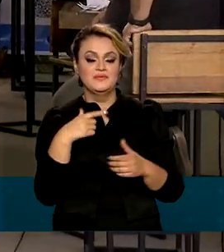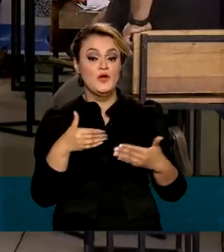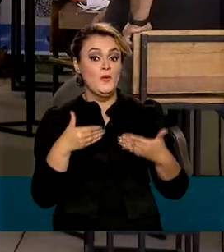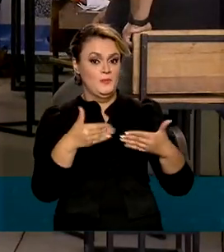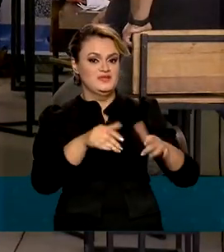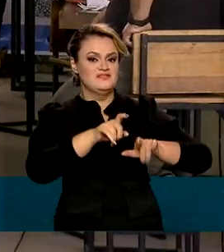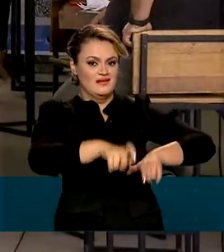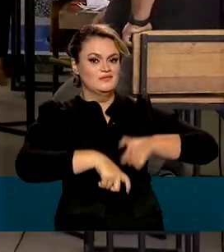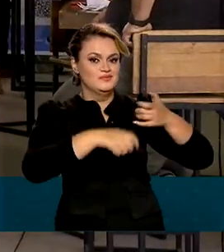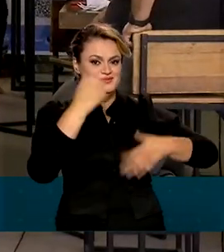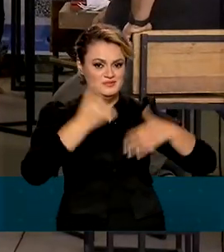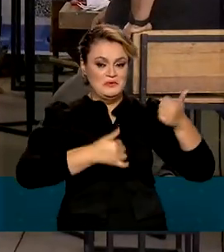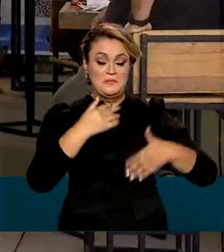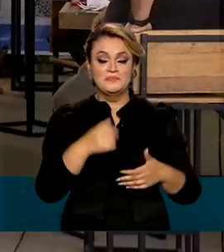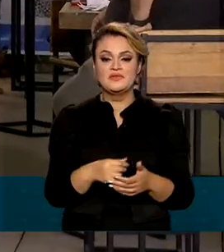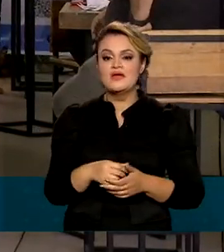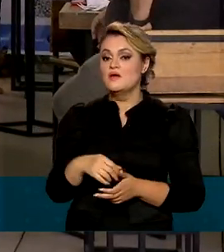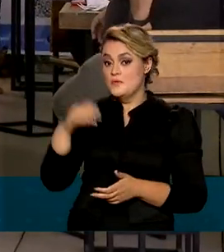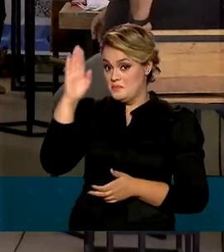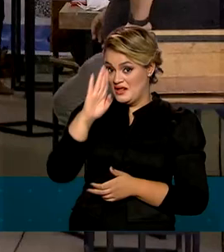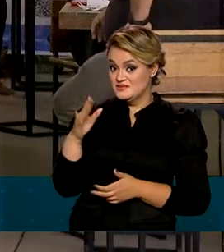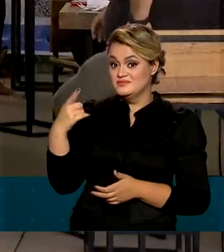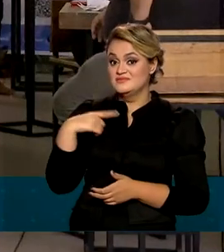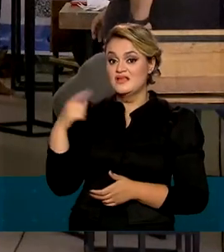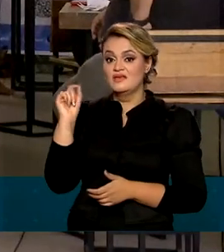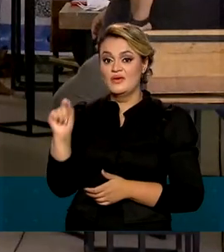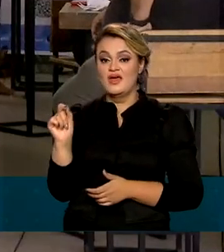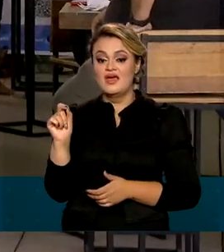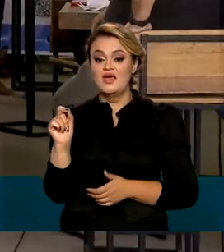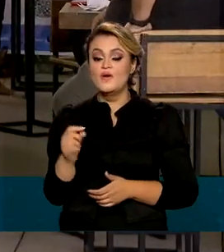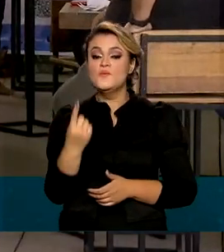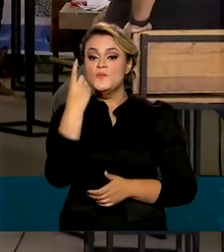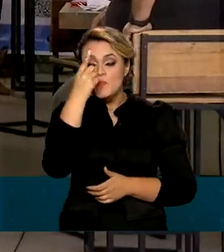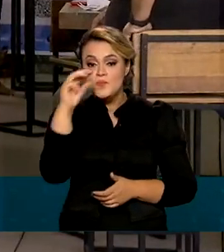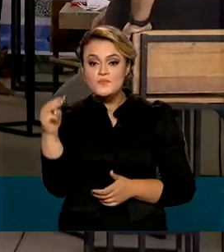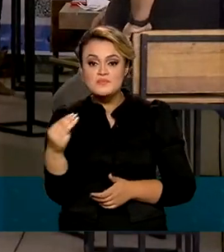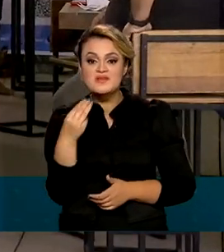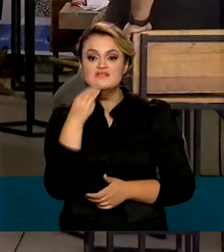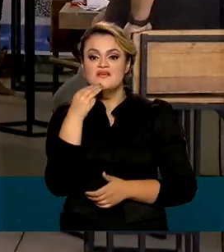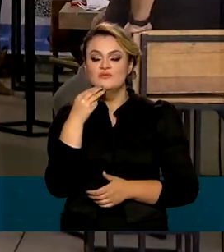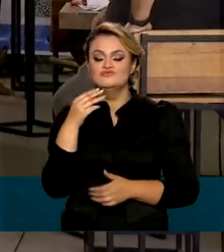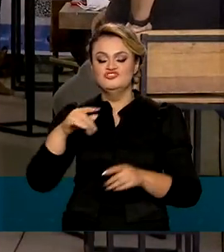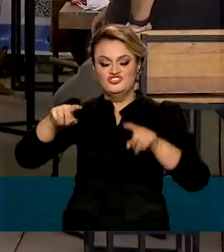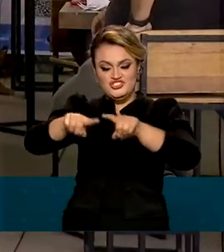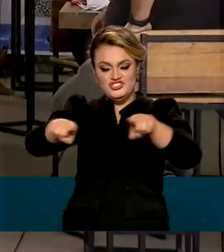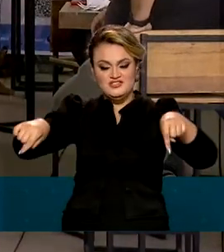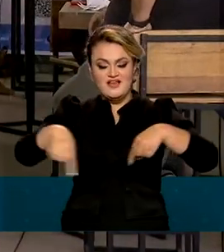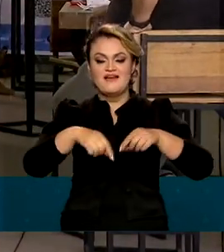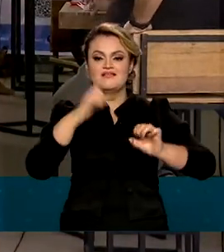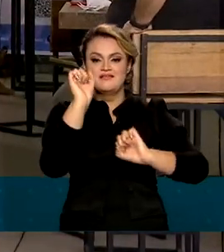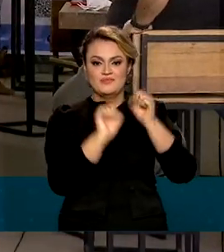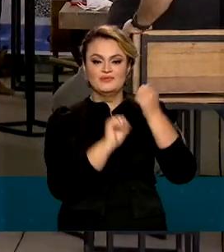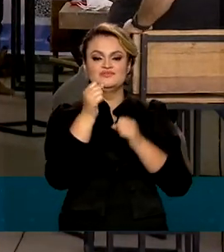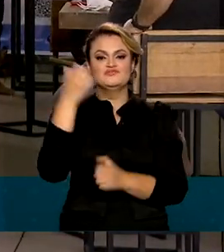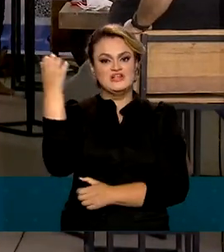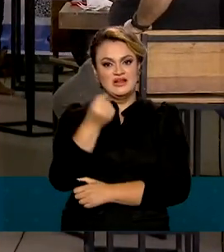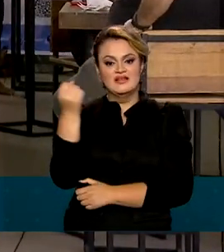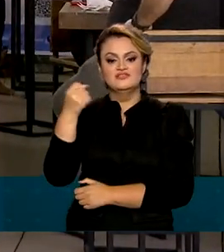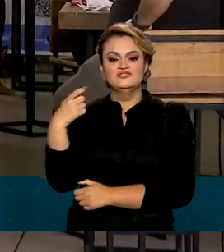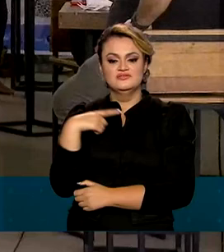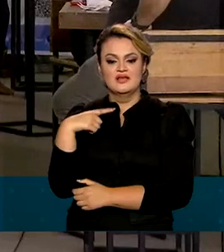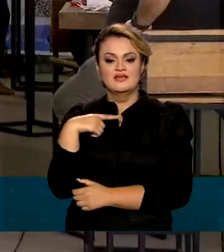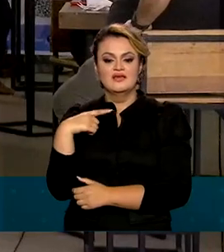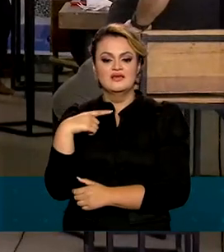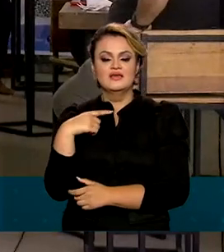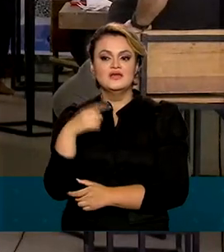Abastecimento, o país conta com mais de um milhão de propriedades produtoras de leite, empregando perto